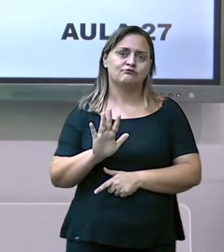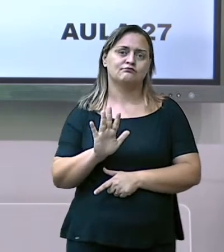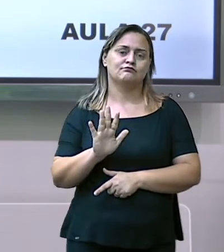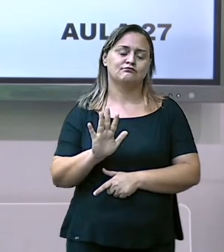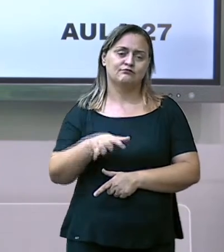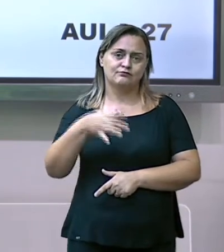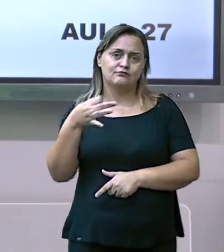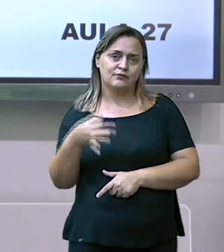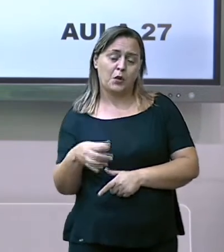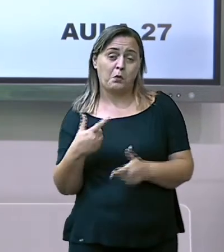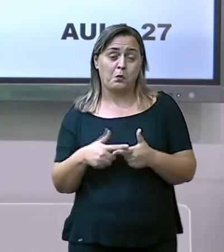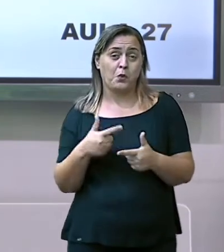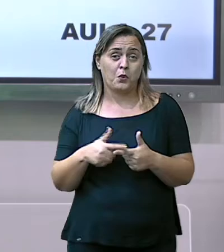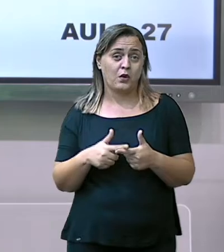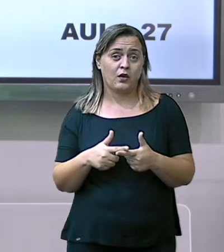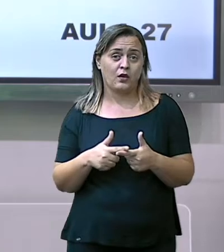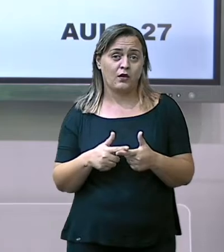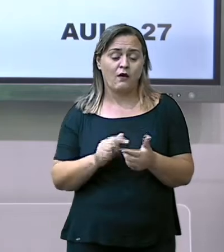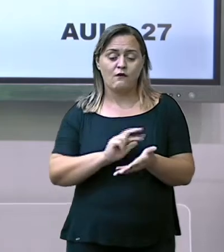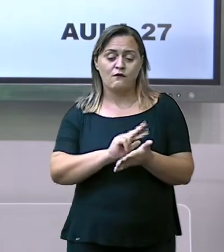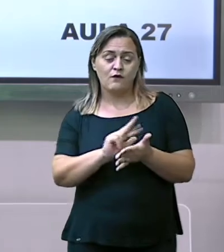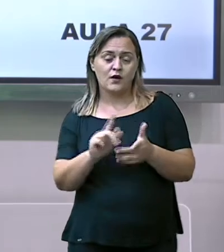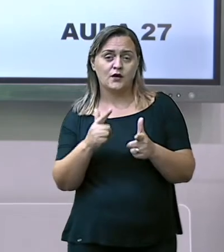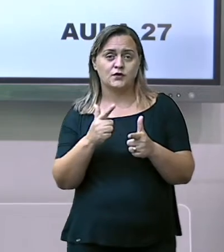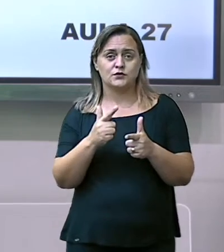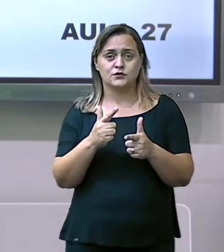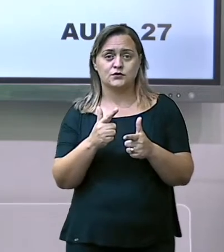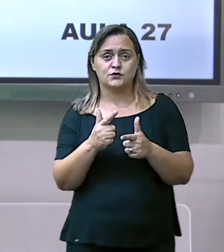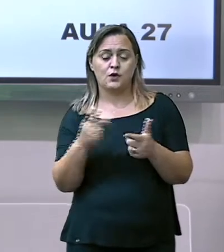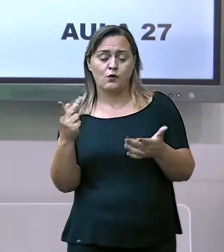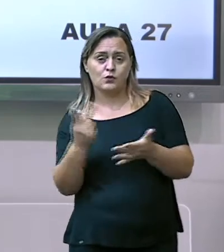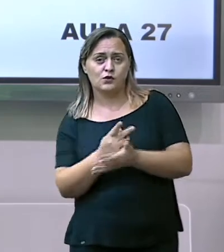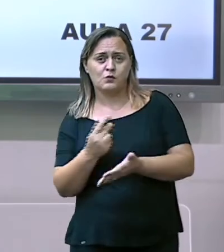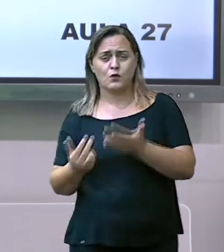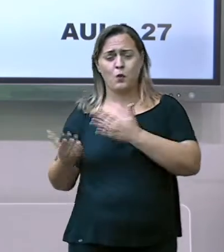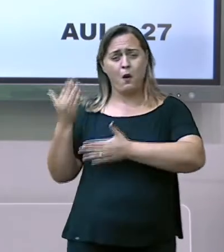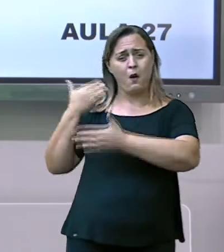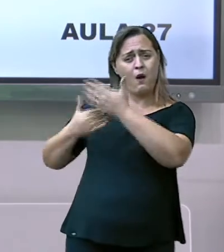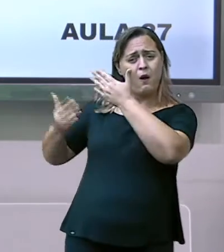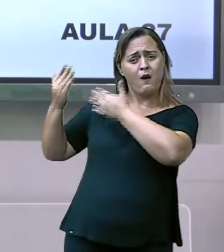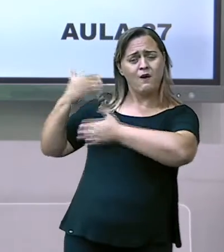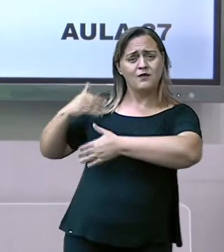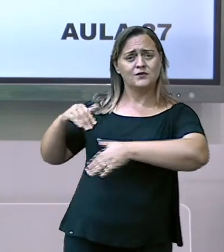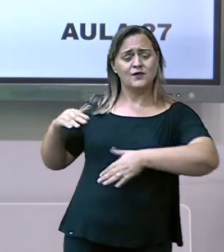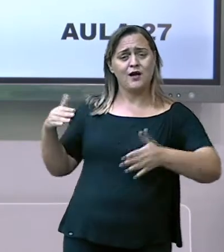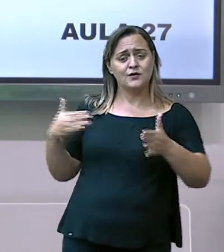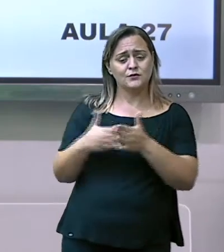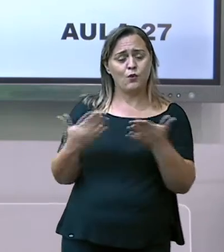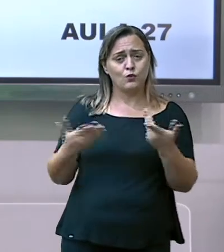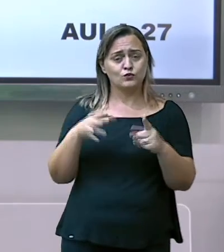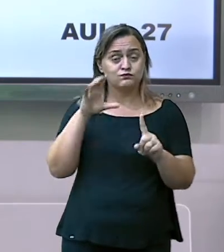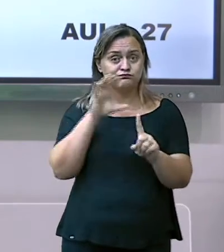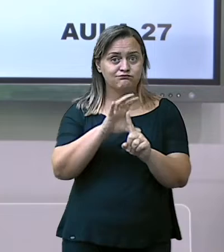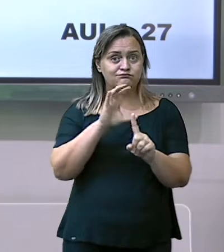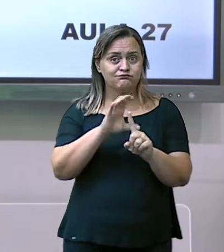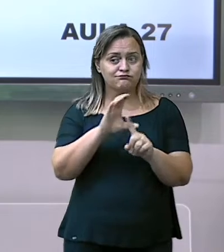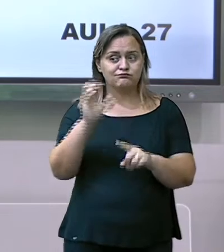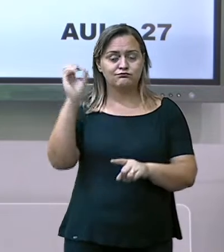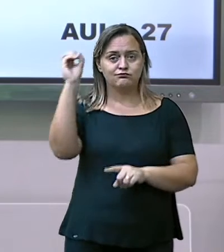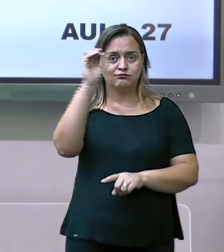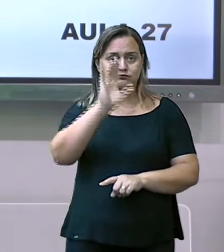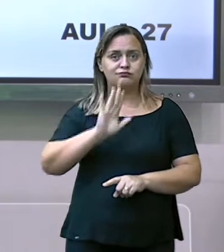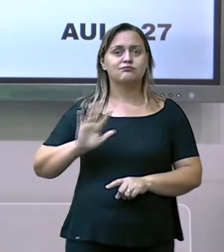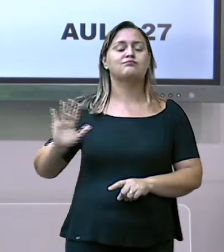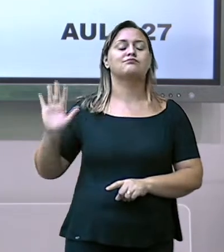ações tomadas por países ricos, em alguns países da Oceania,